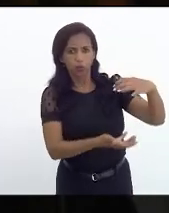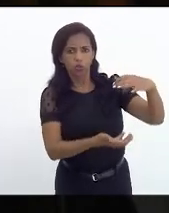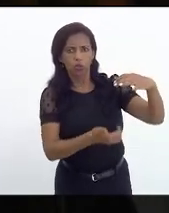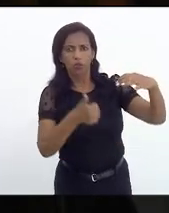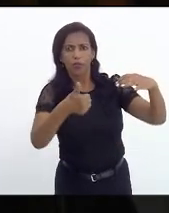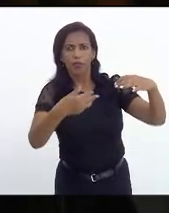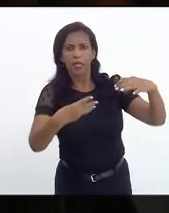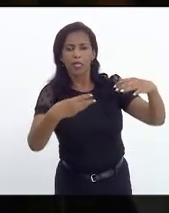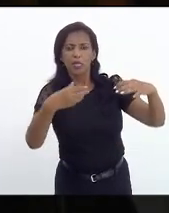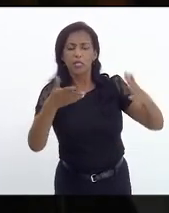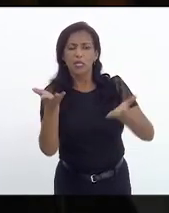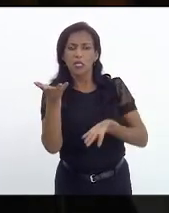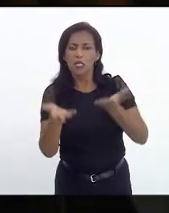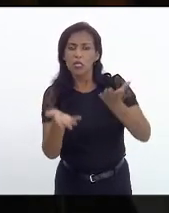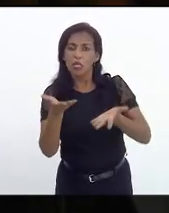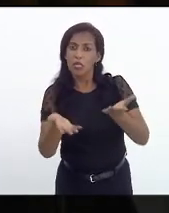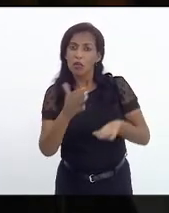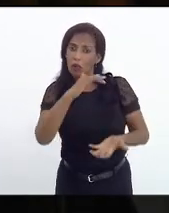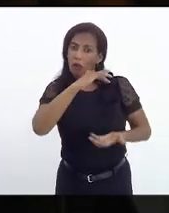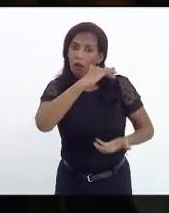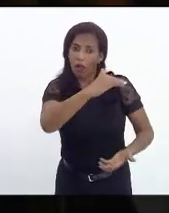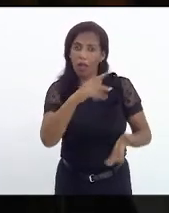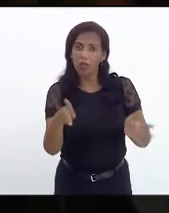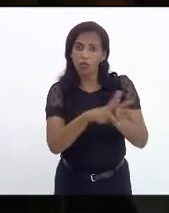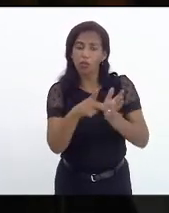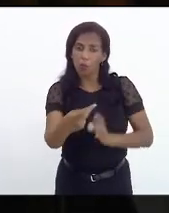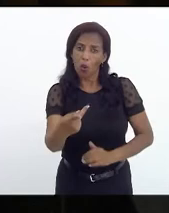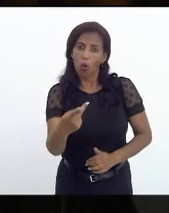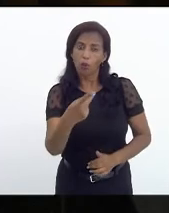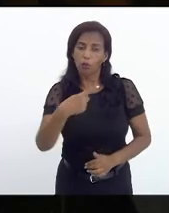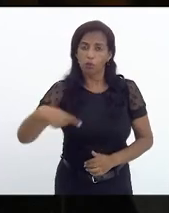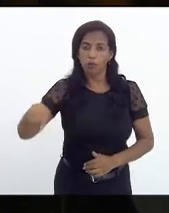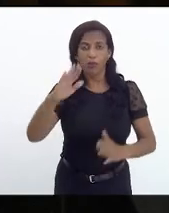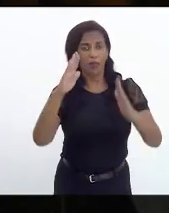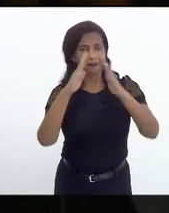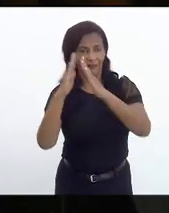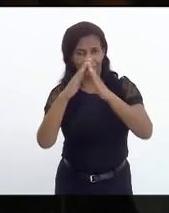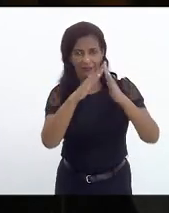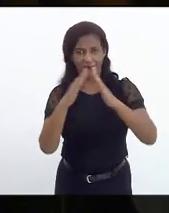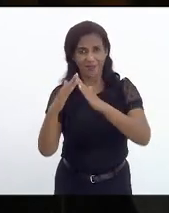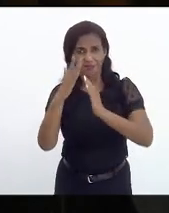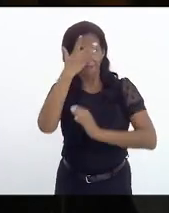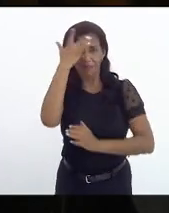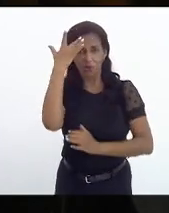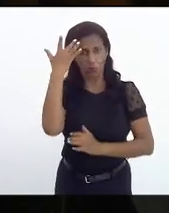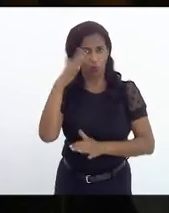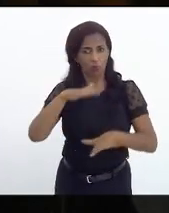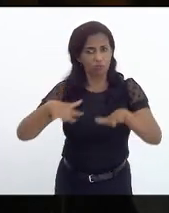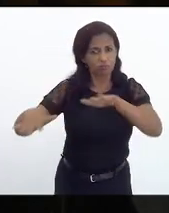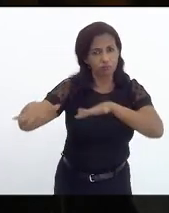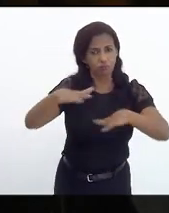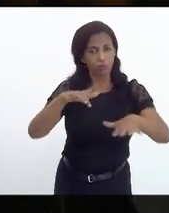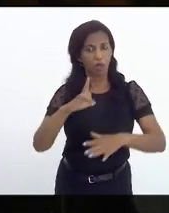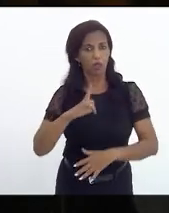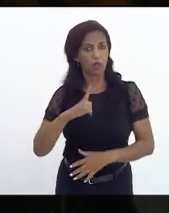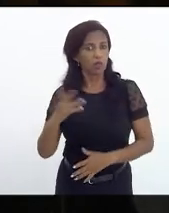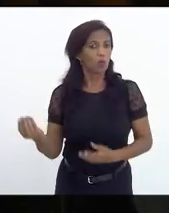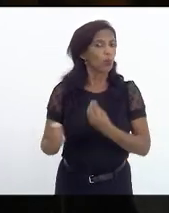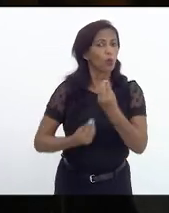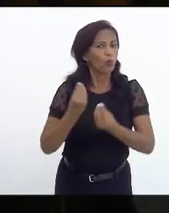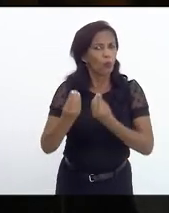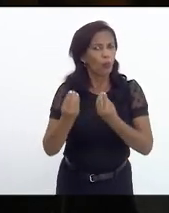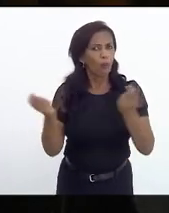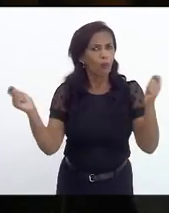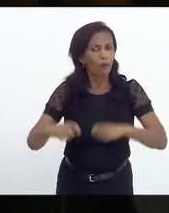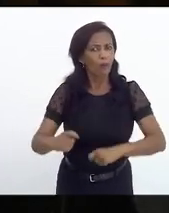13 quilos, que é o famoso gás consumido pela imensa maioria da população. Como pode